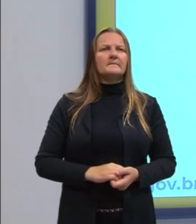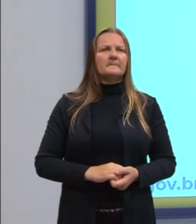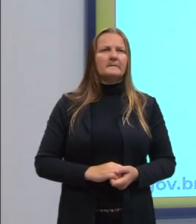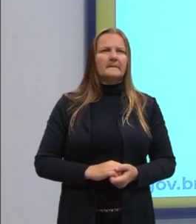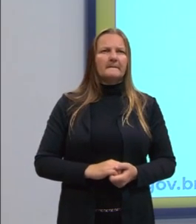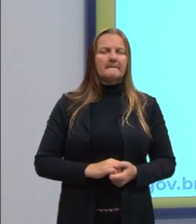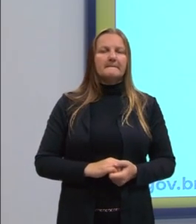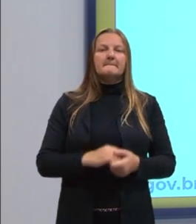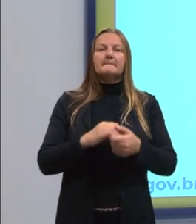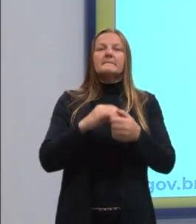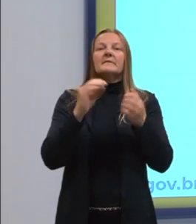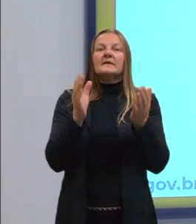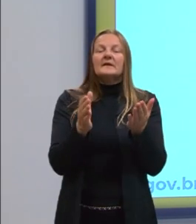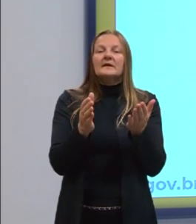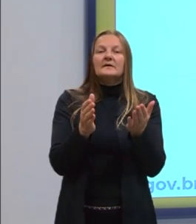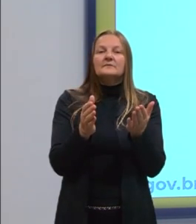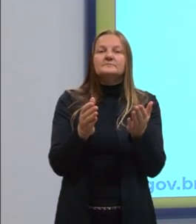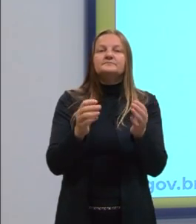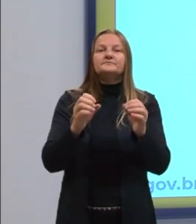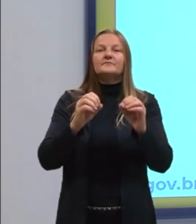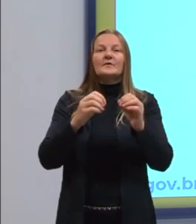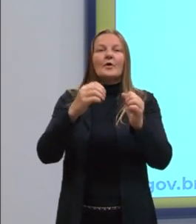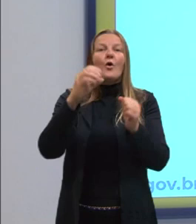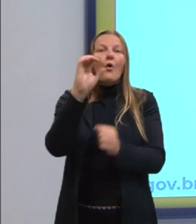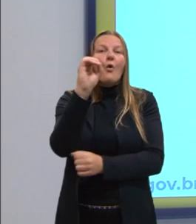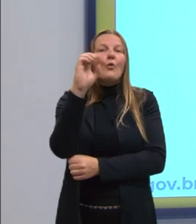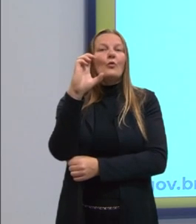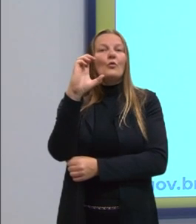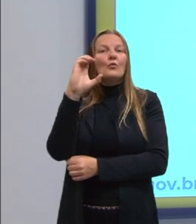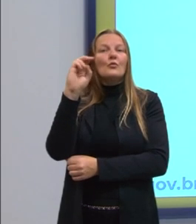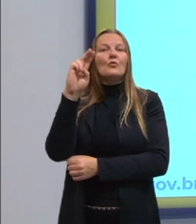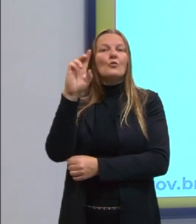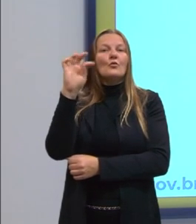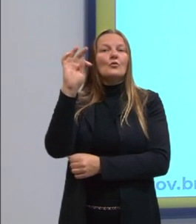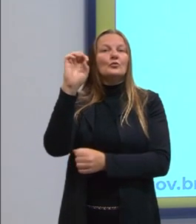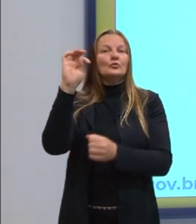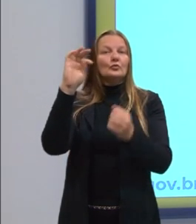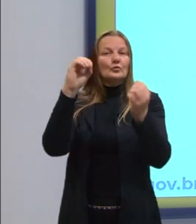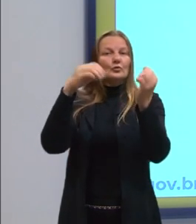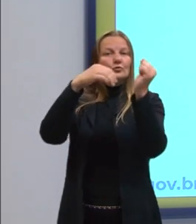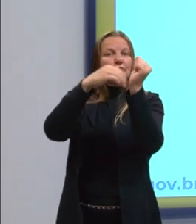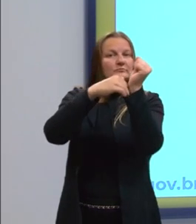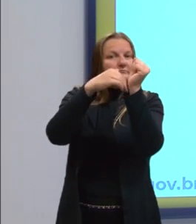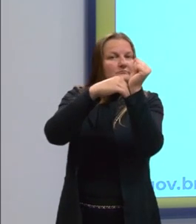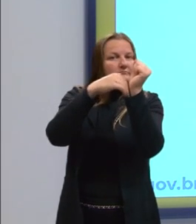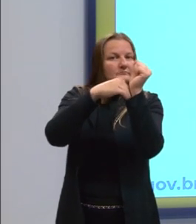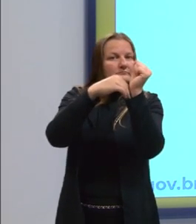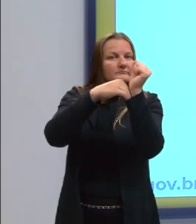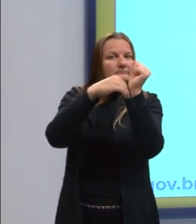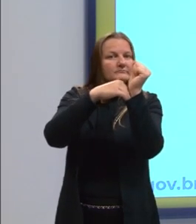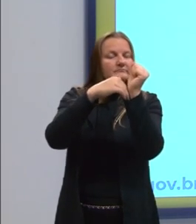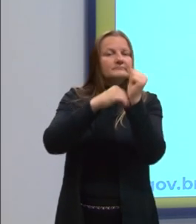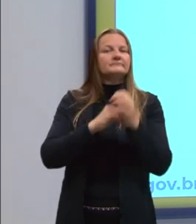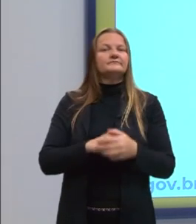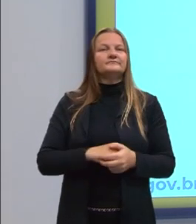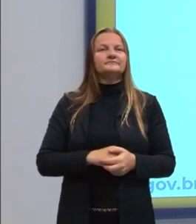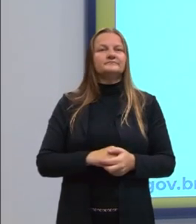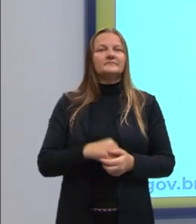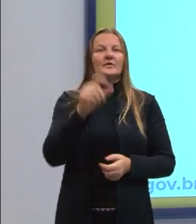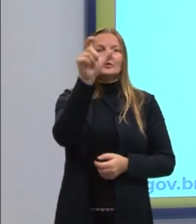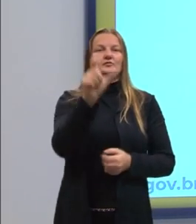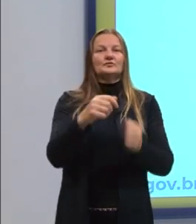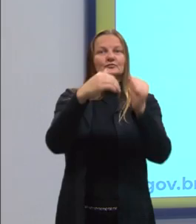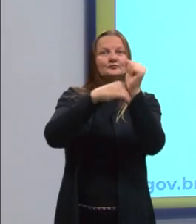Sujeito indeterminado, aliás, sujeito oculto, desculpa. Sujeito determinado oculto. Eu coloquei esses outros